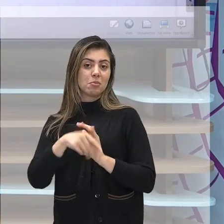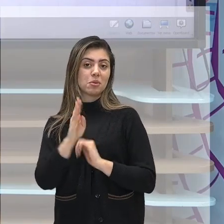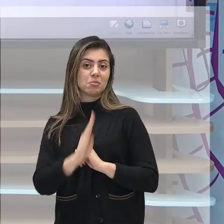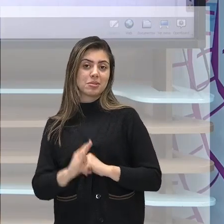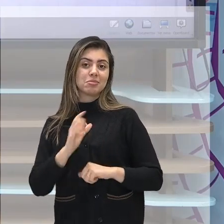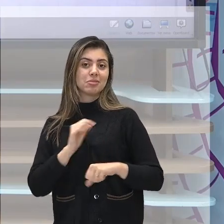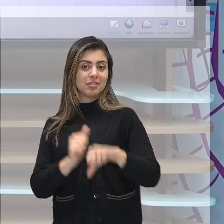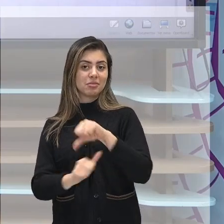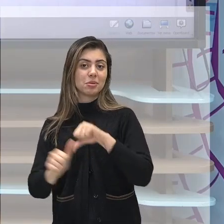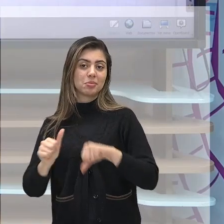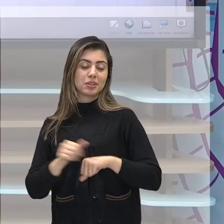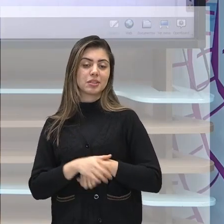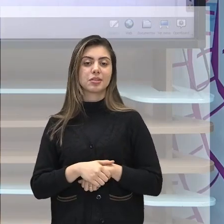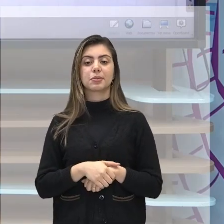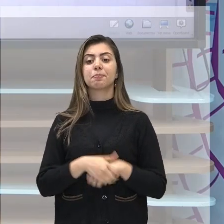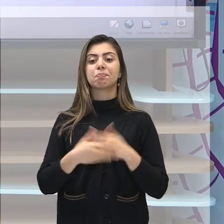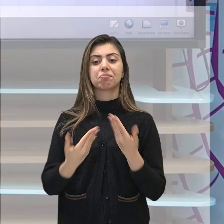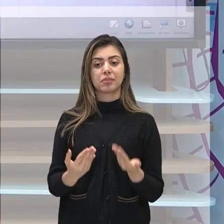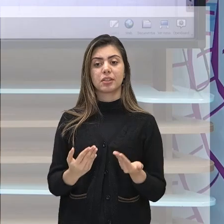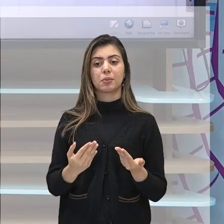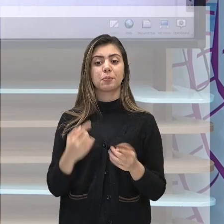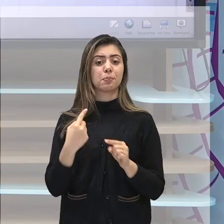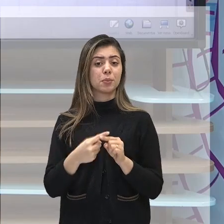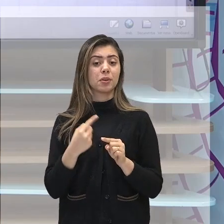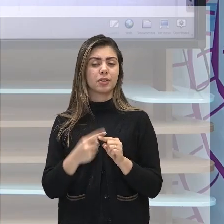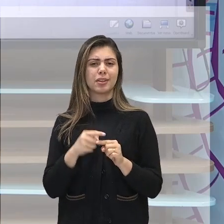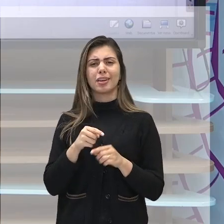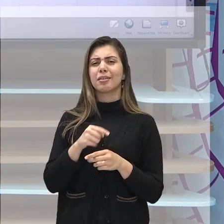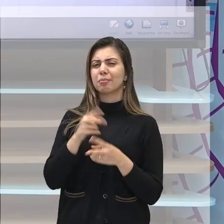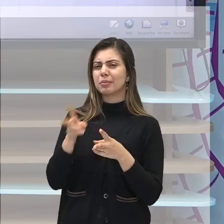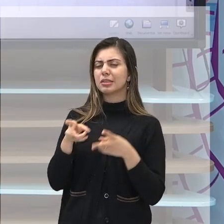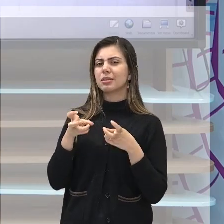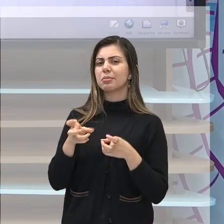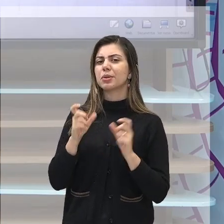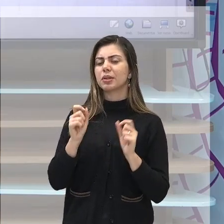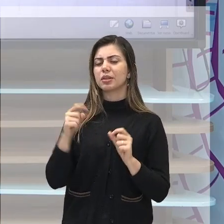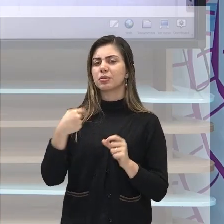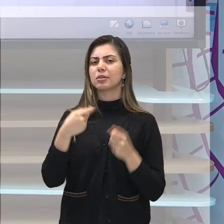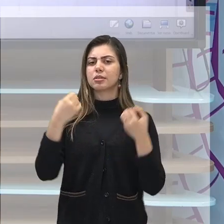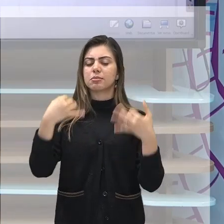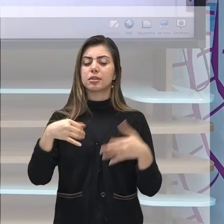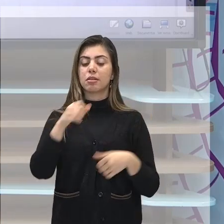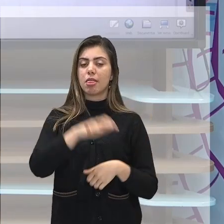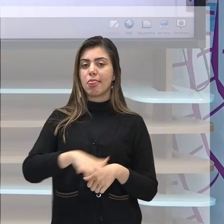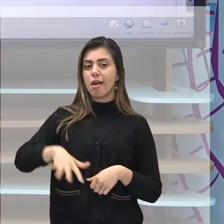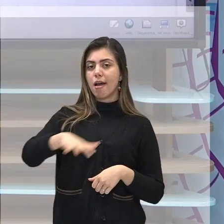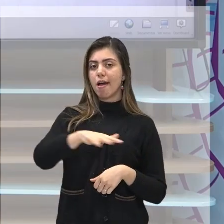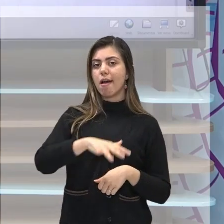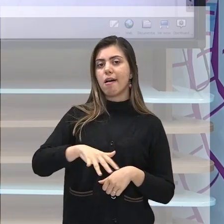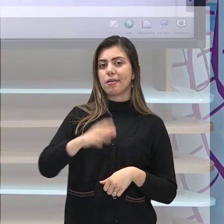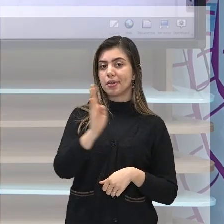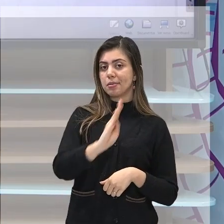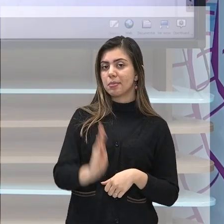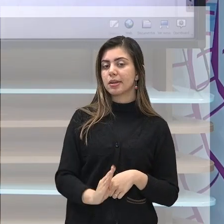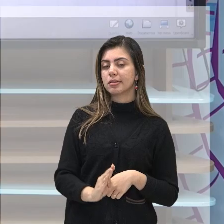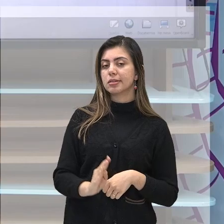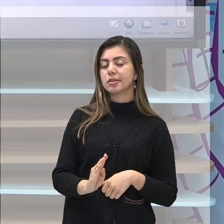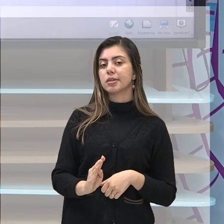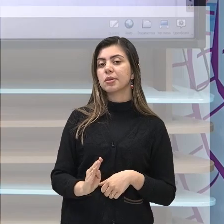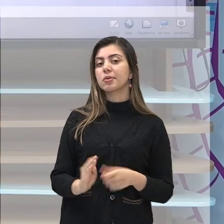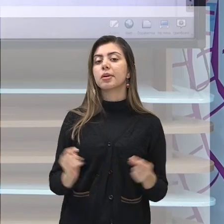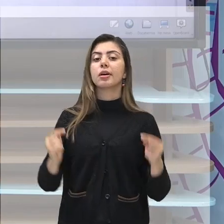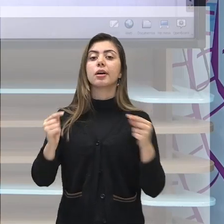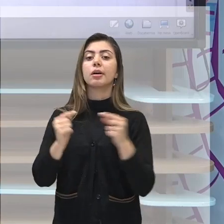Afinal de contas, né, aquilo que chamamos de território brasileiro, ele era, né,